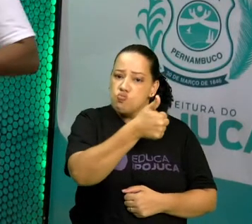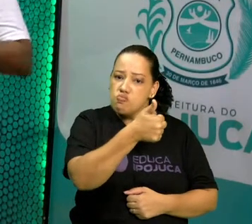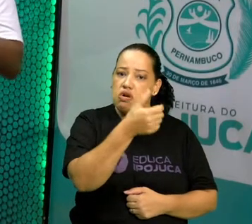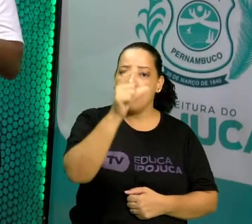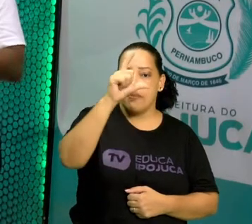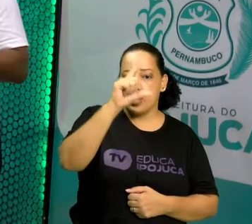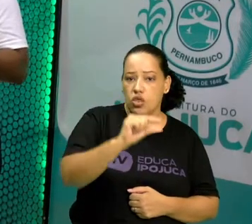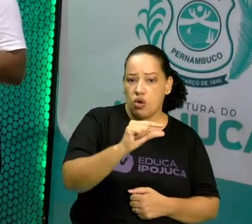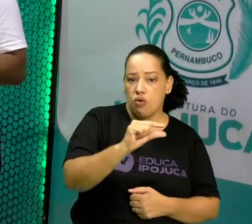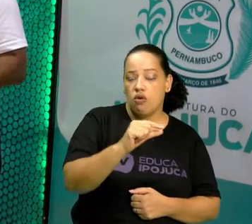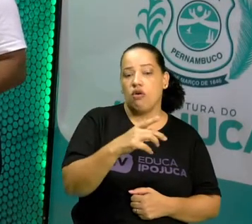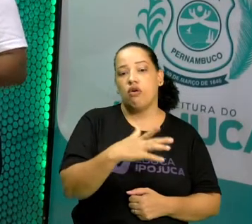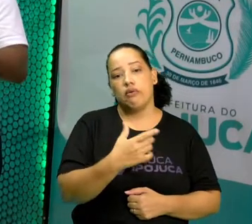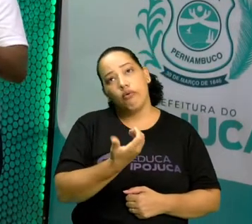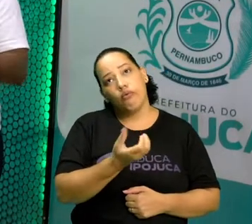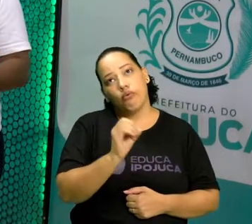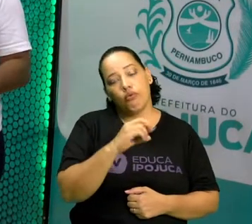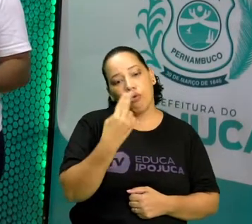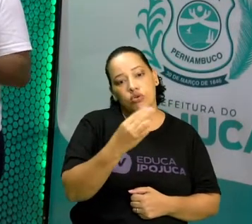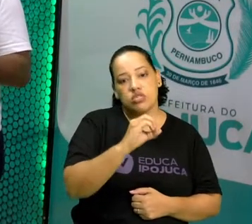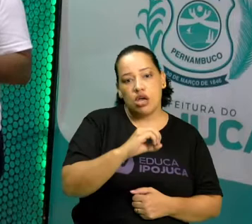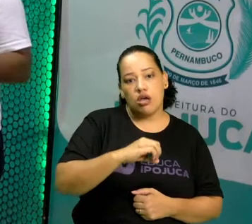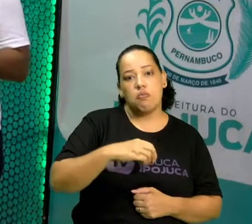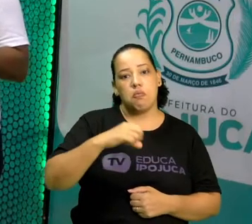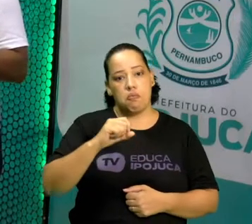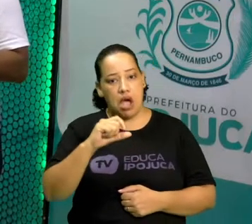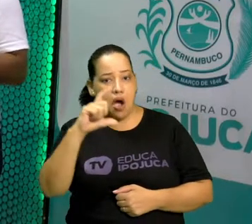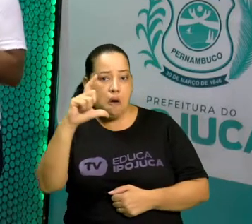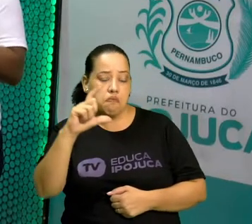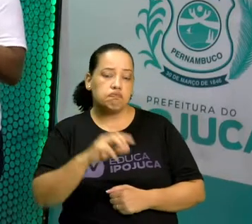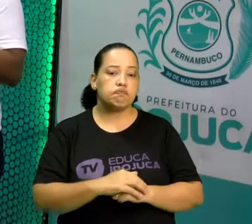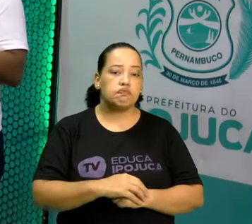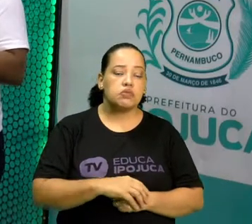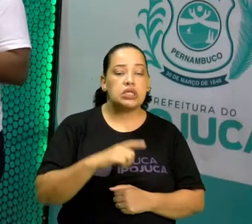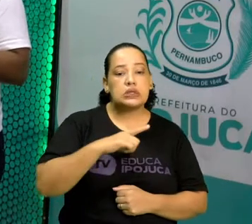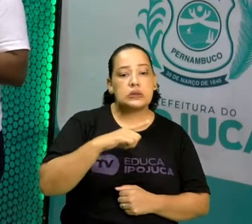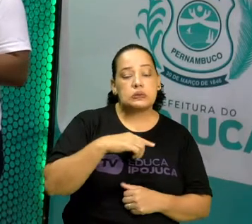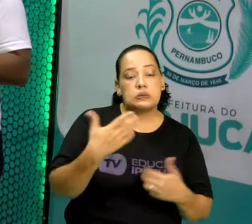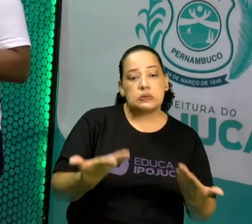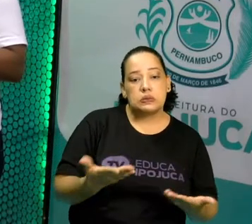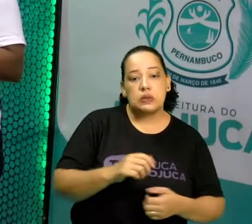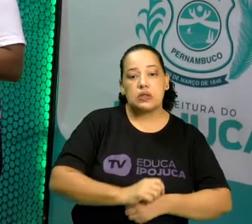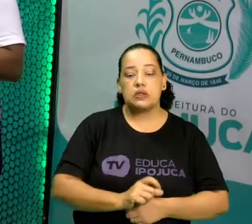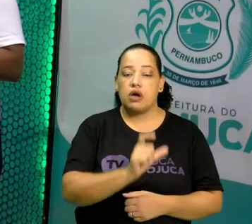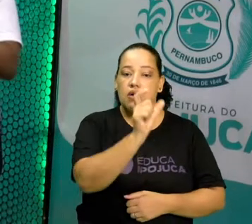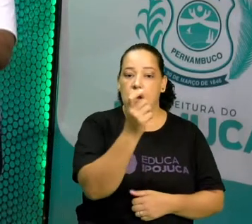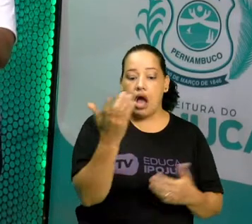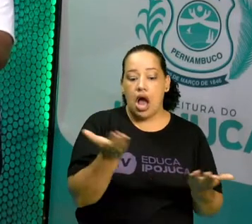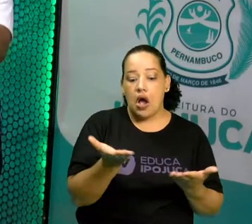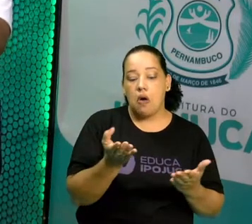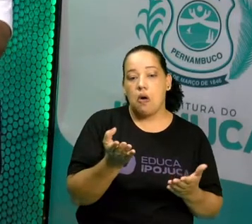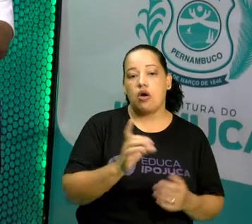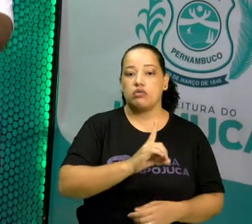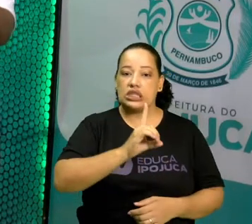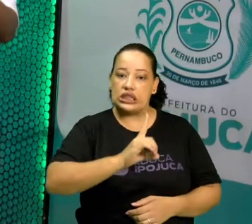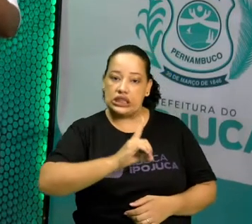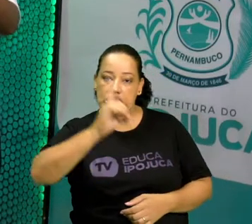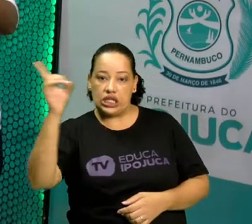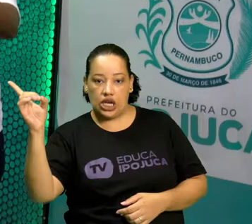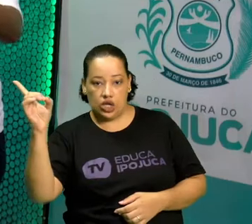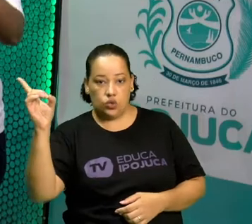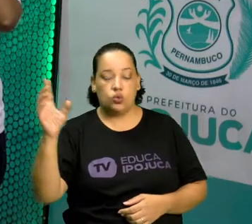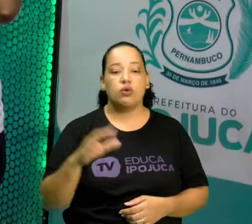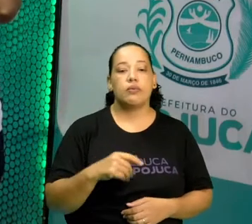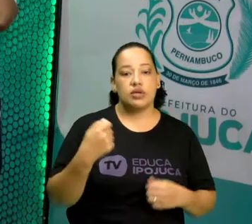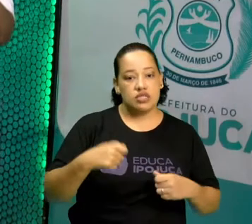0. Nesse caso, a vírgula vai andar na direção do lado direito. Pegue seu lápis ou